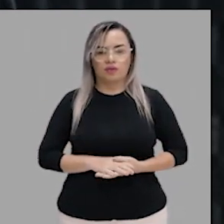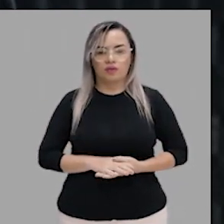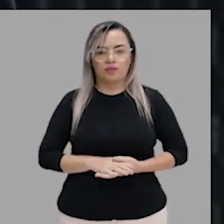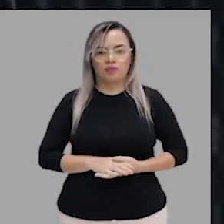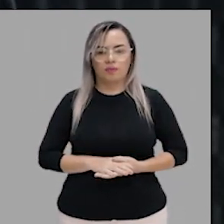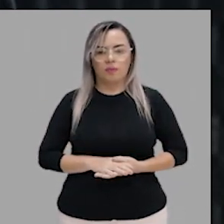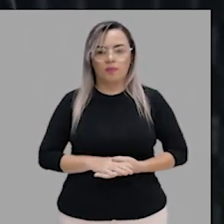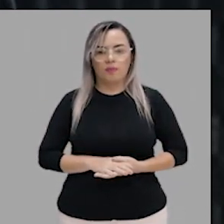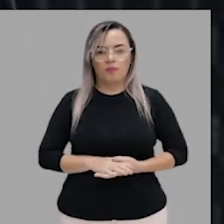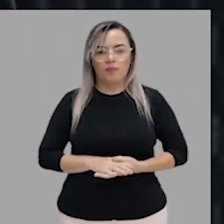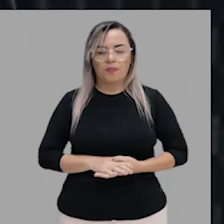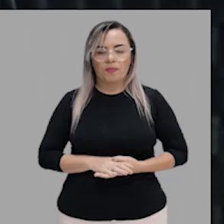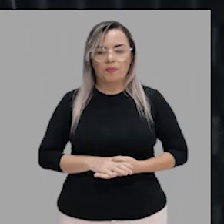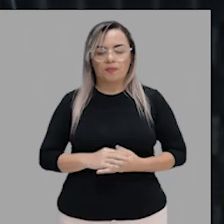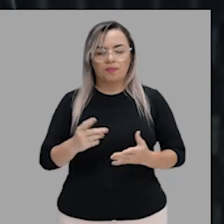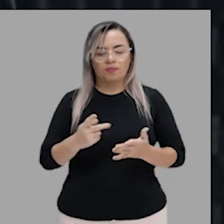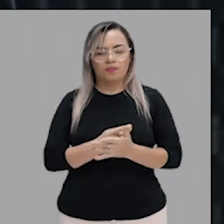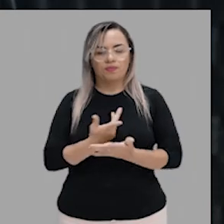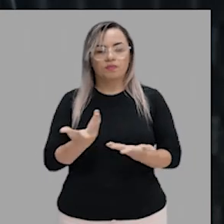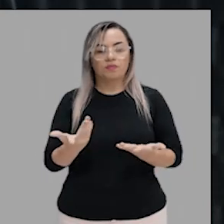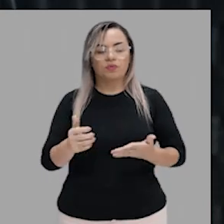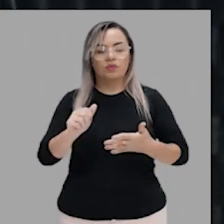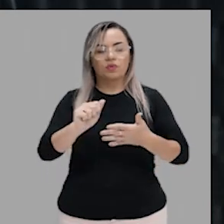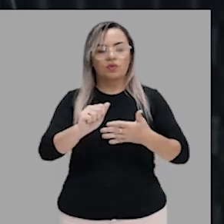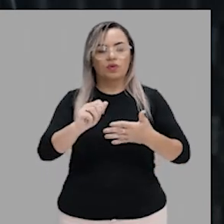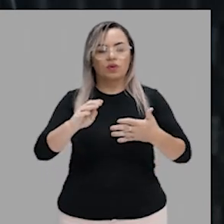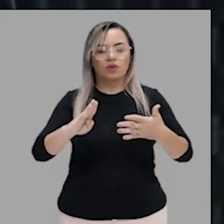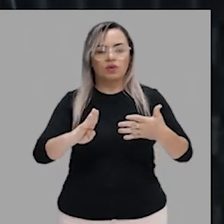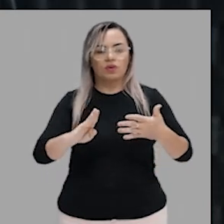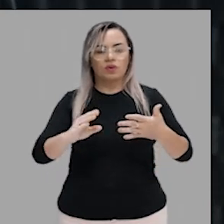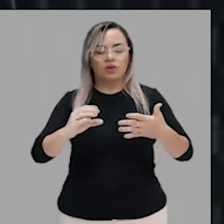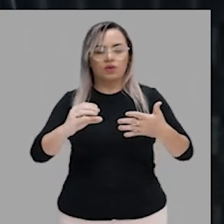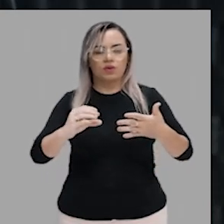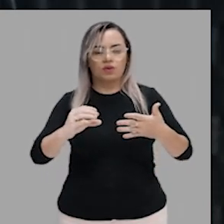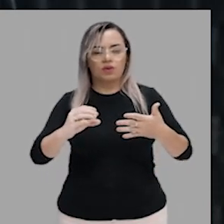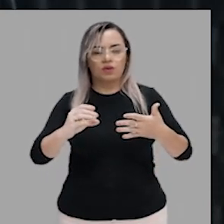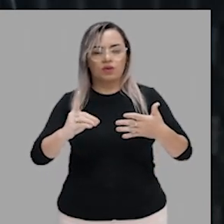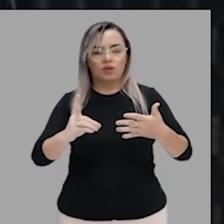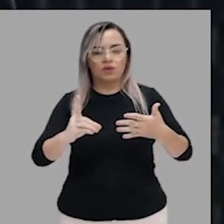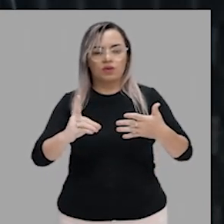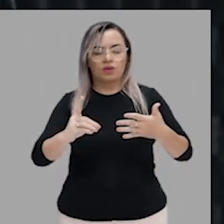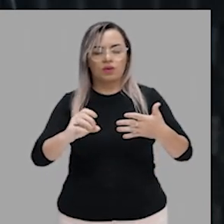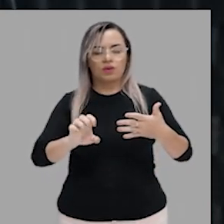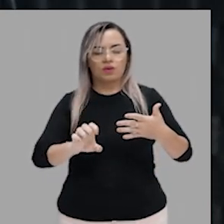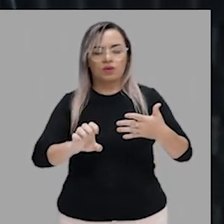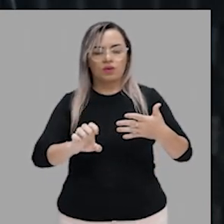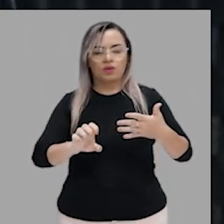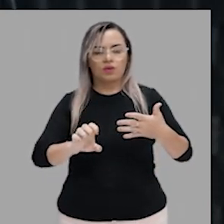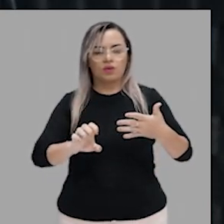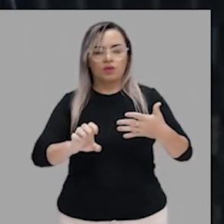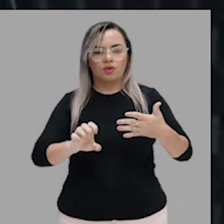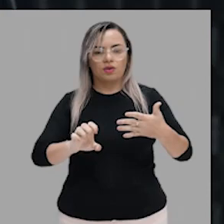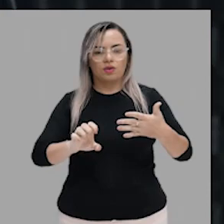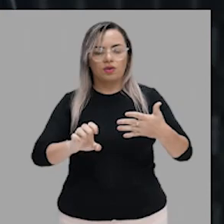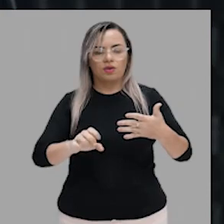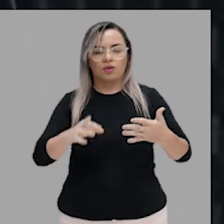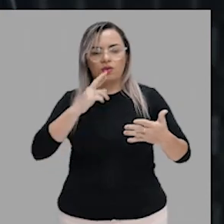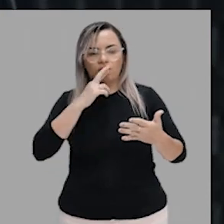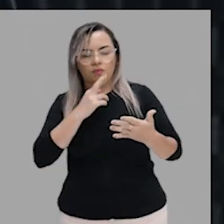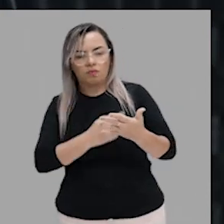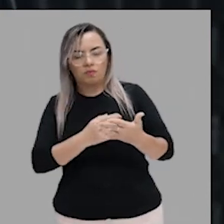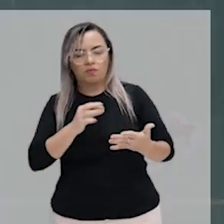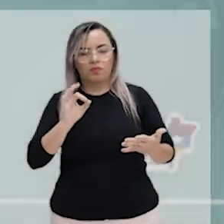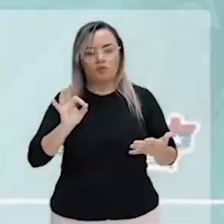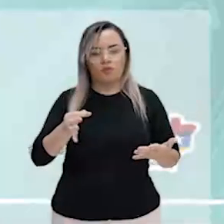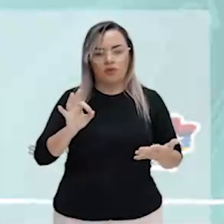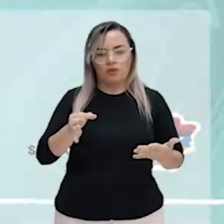Quais delas? Fui no ônibus, fui no cinema, cheguei à escola, cheguei à escola, obedeceu ao pai? Resposta, olha